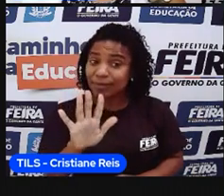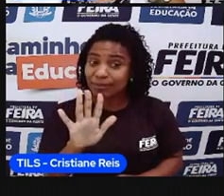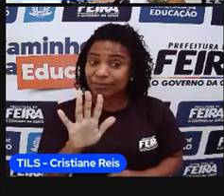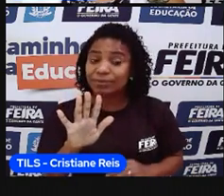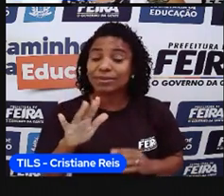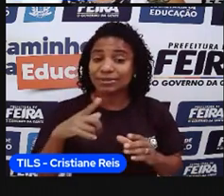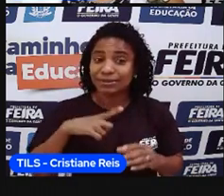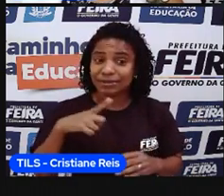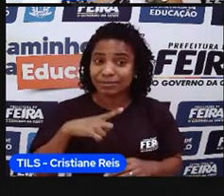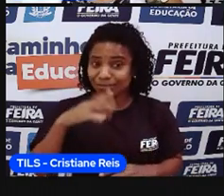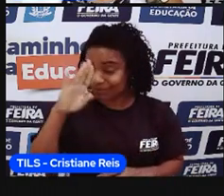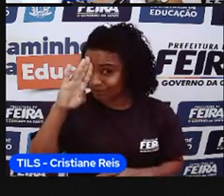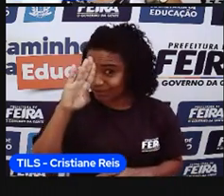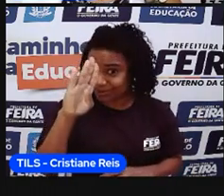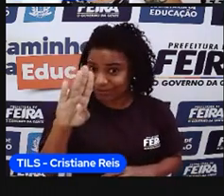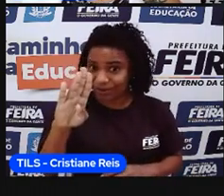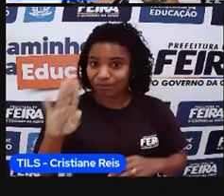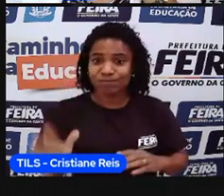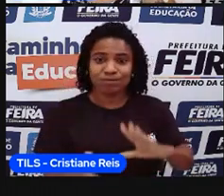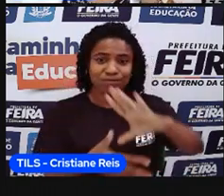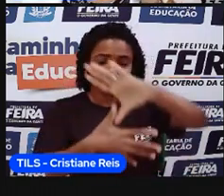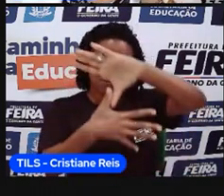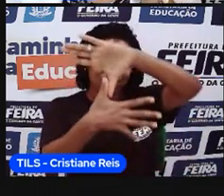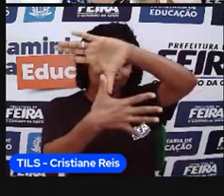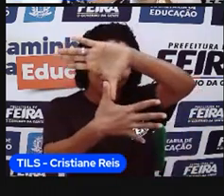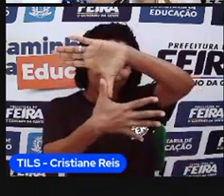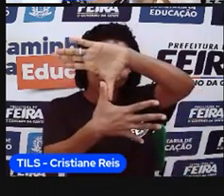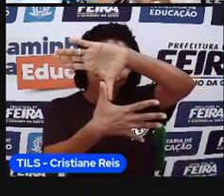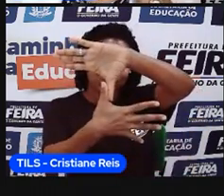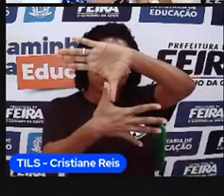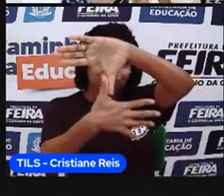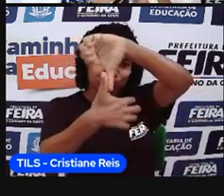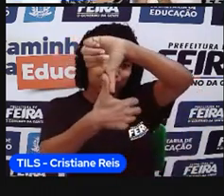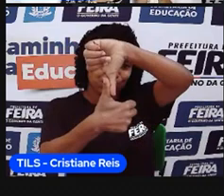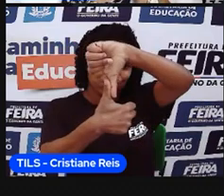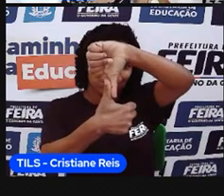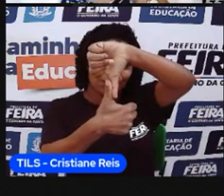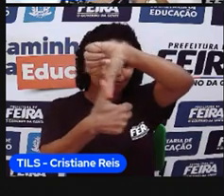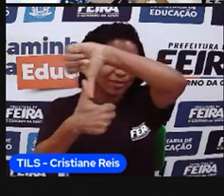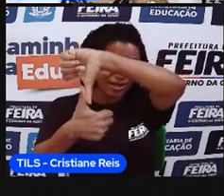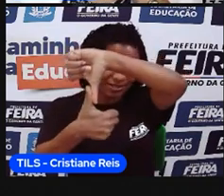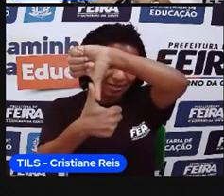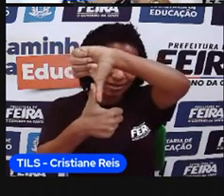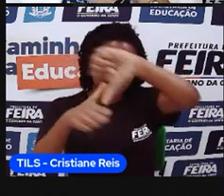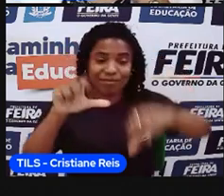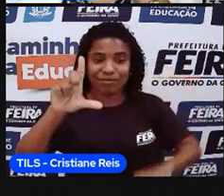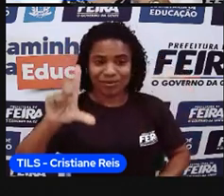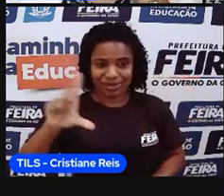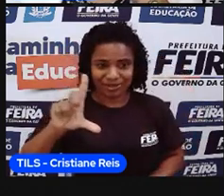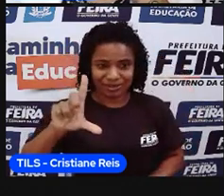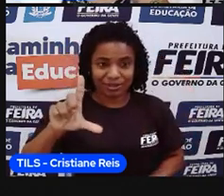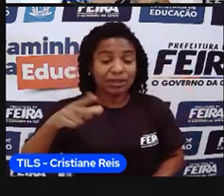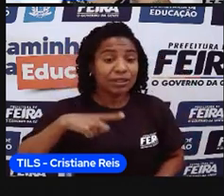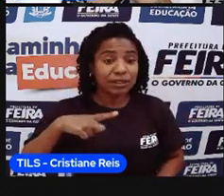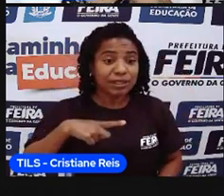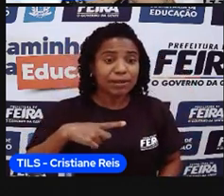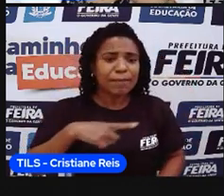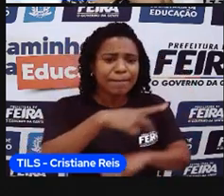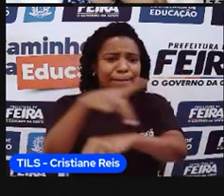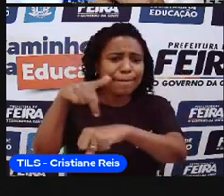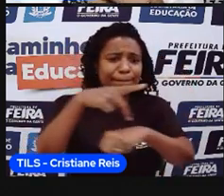central aqui, né, a gente está do centro para o leste, então, do lado leste. E desses 13 países que